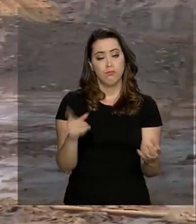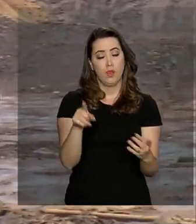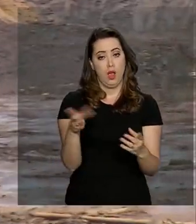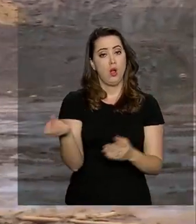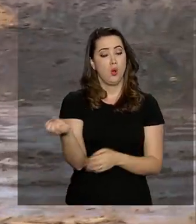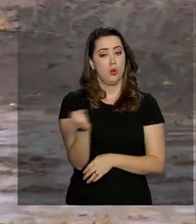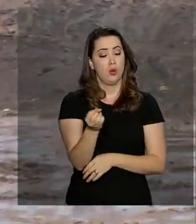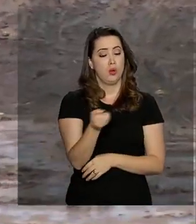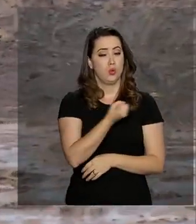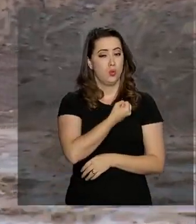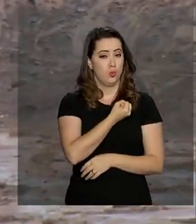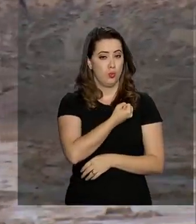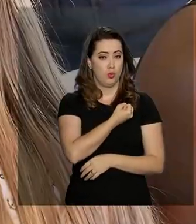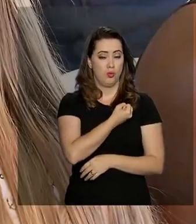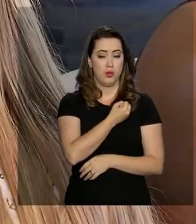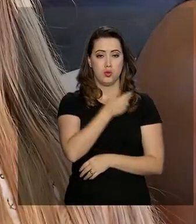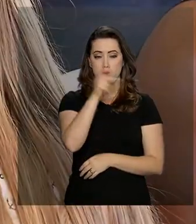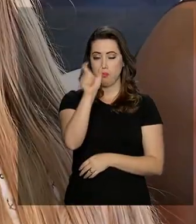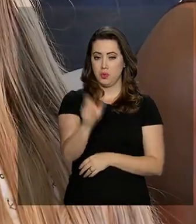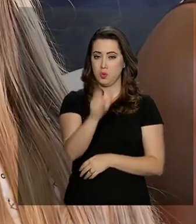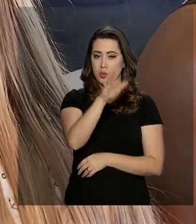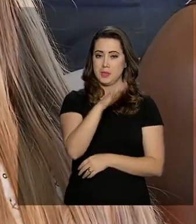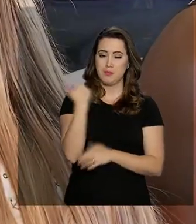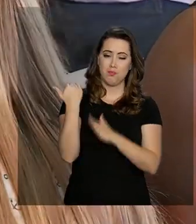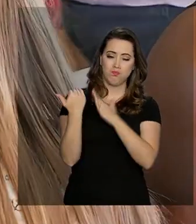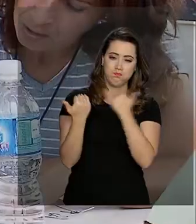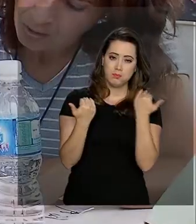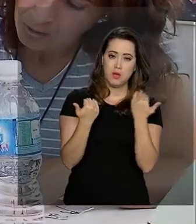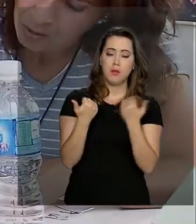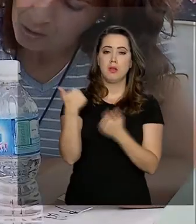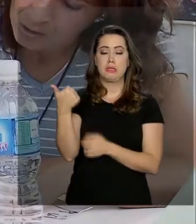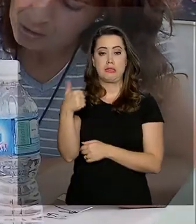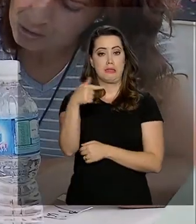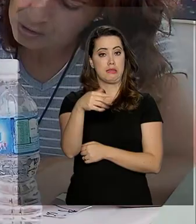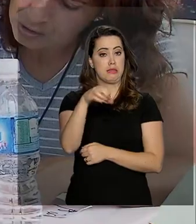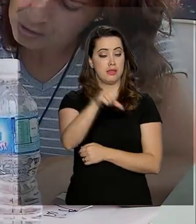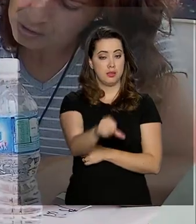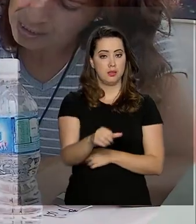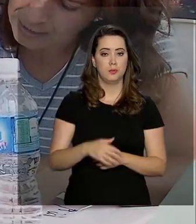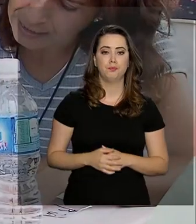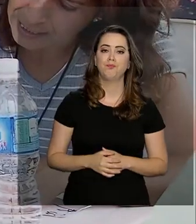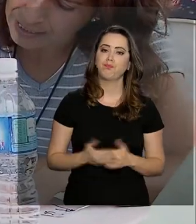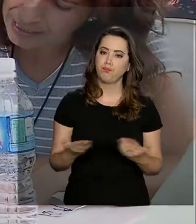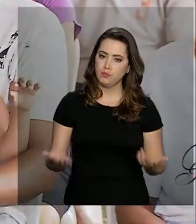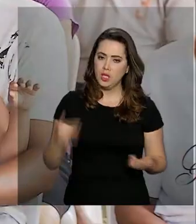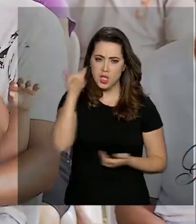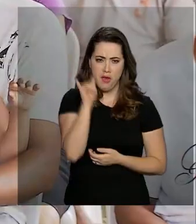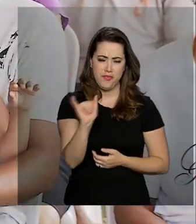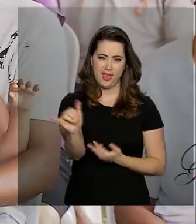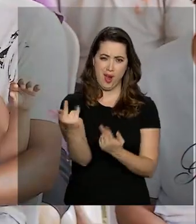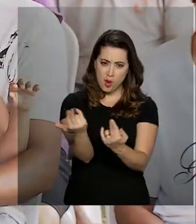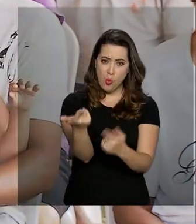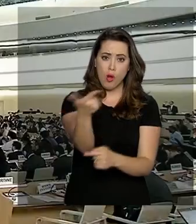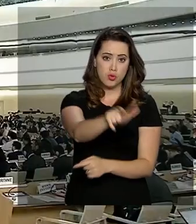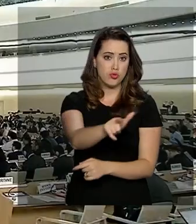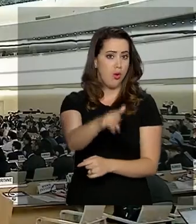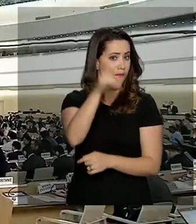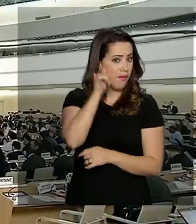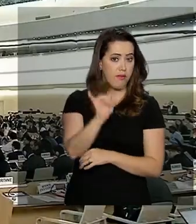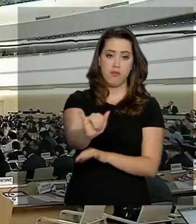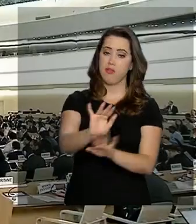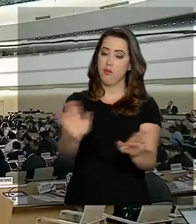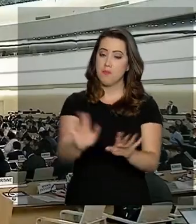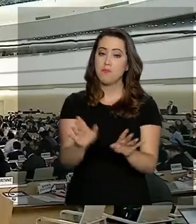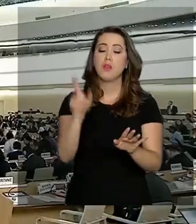passou para 179. Impedir que tragédias como essa se repitam é prioridade para o governo federal. Hoje,